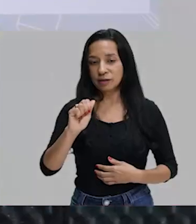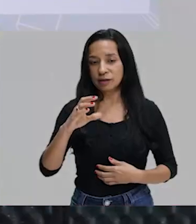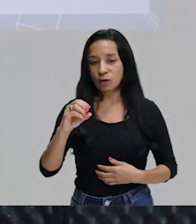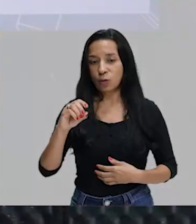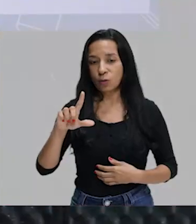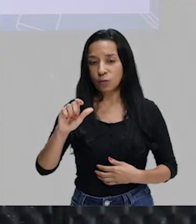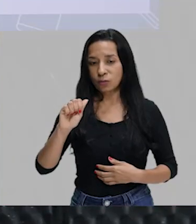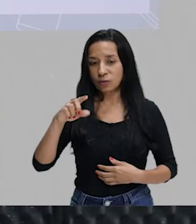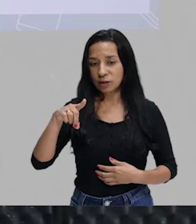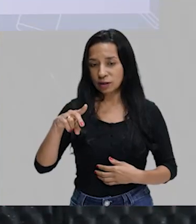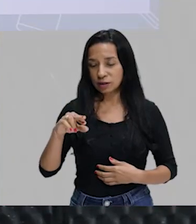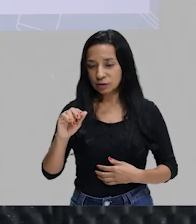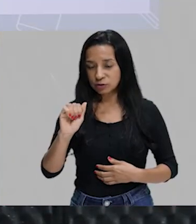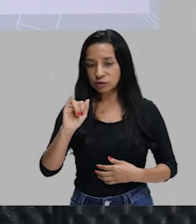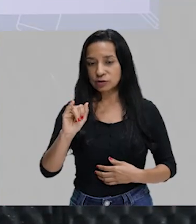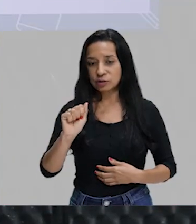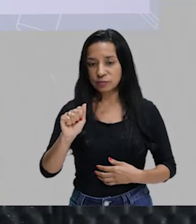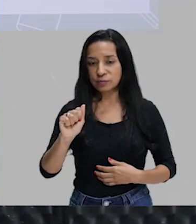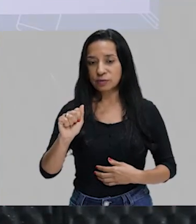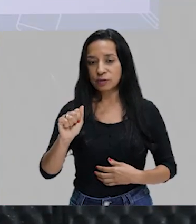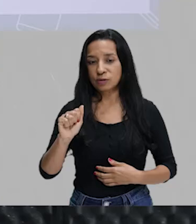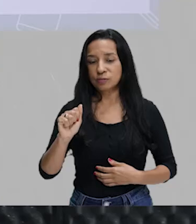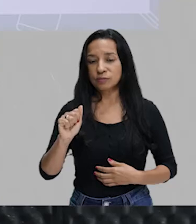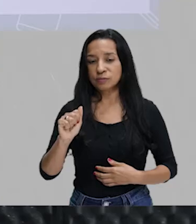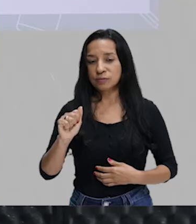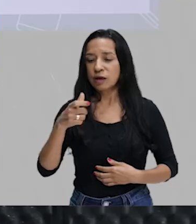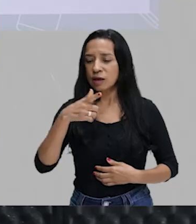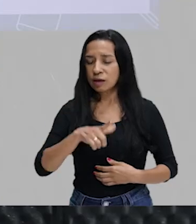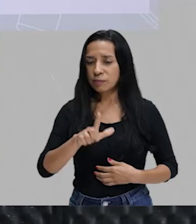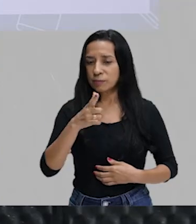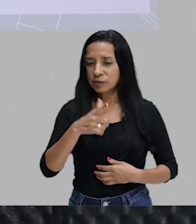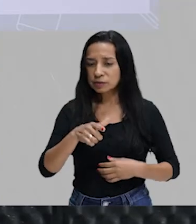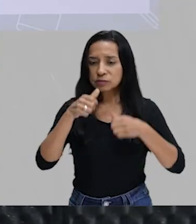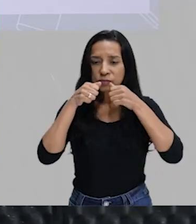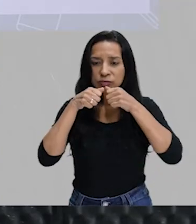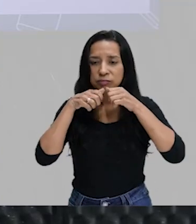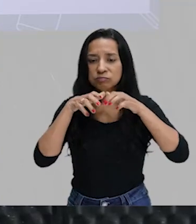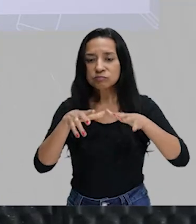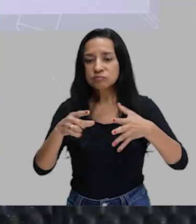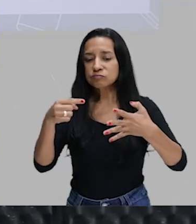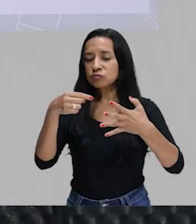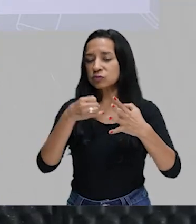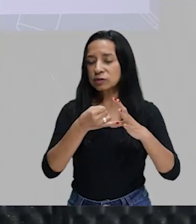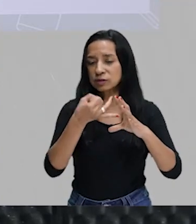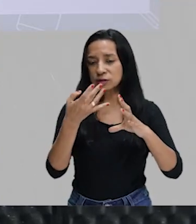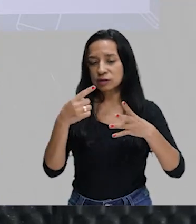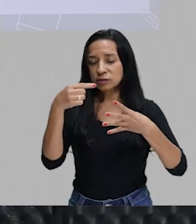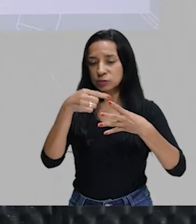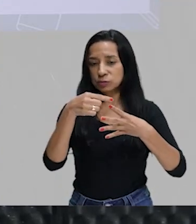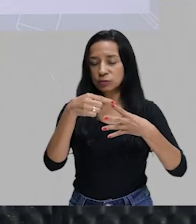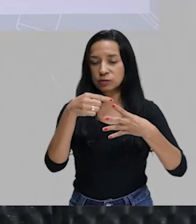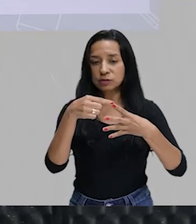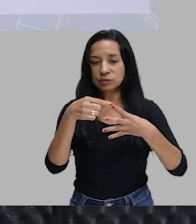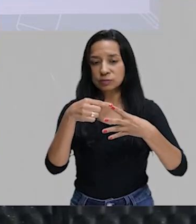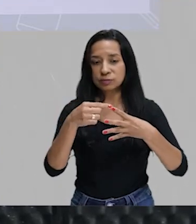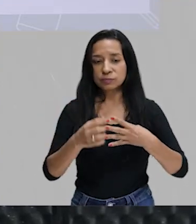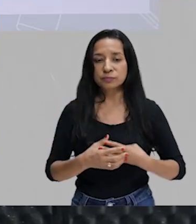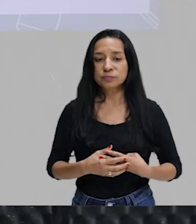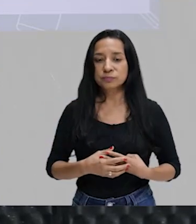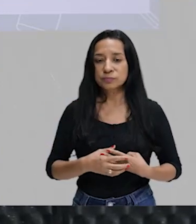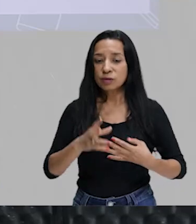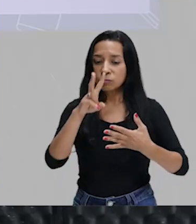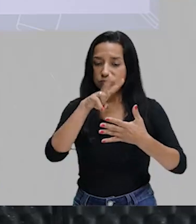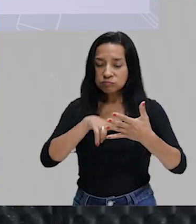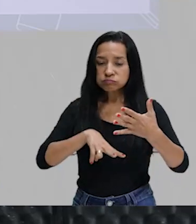bom? São essas repetições aí. Característica simbolista, Já que é pra fazer um inconsciente.